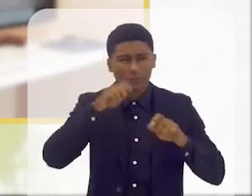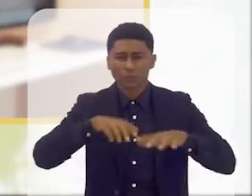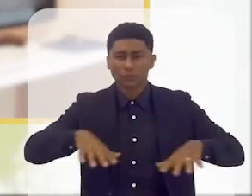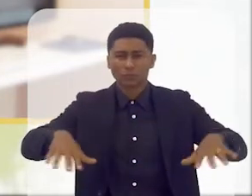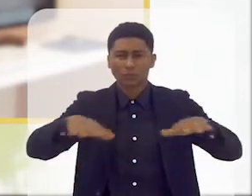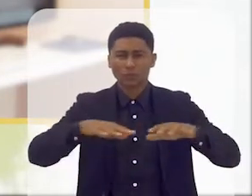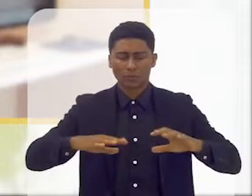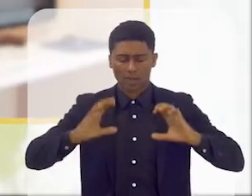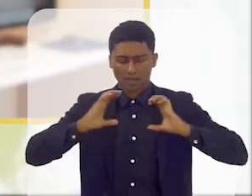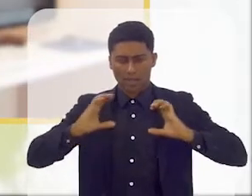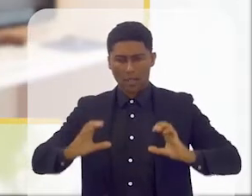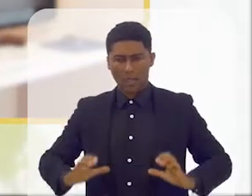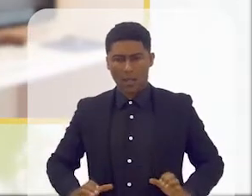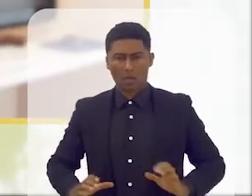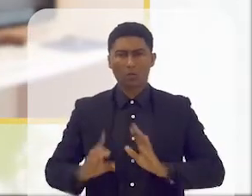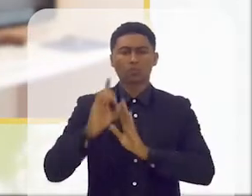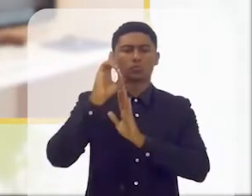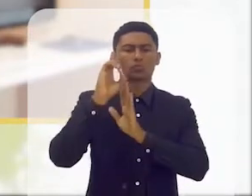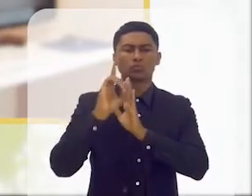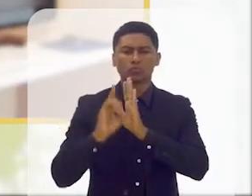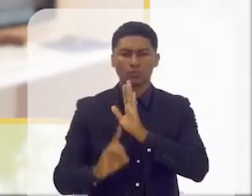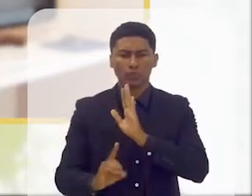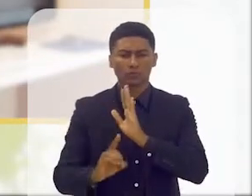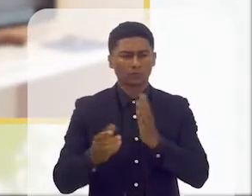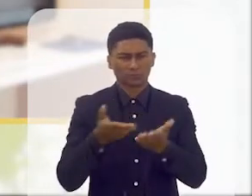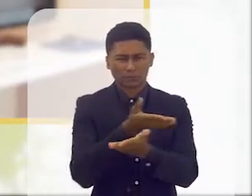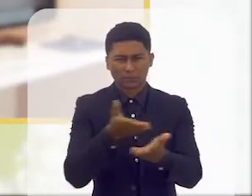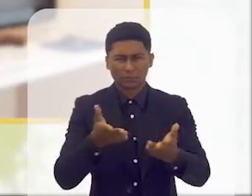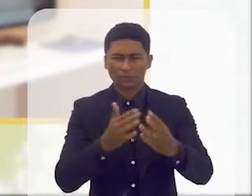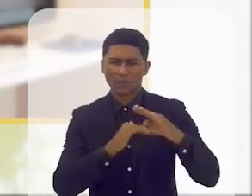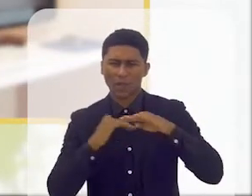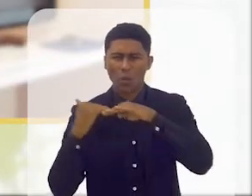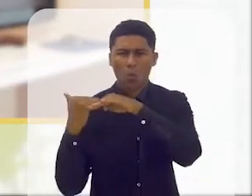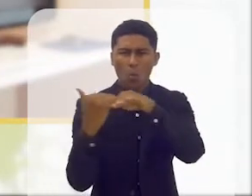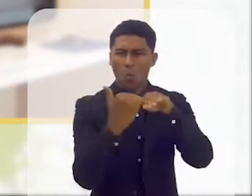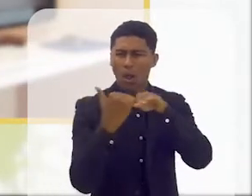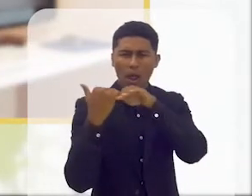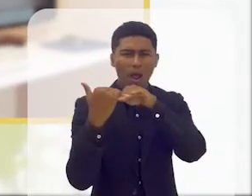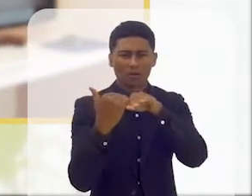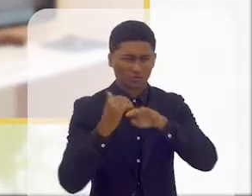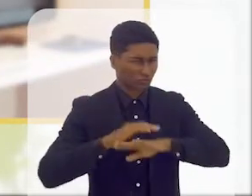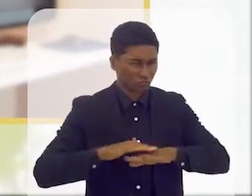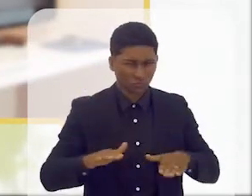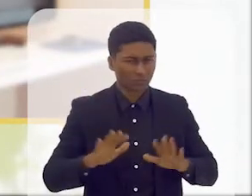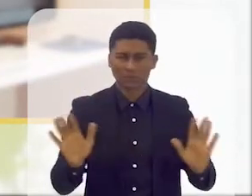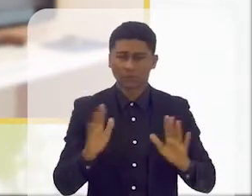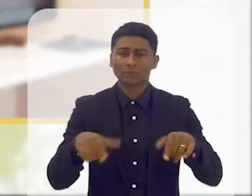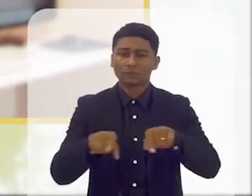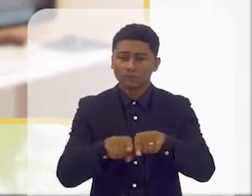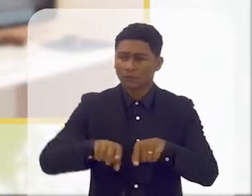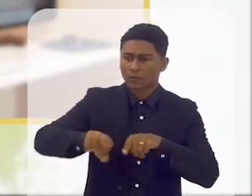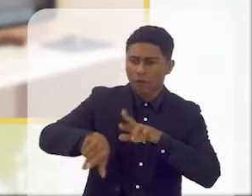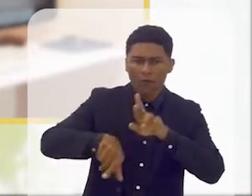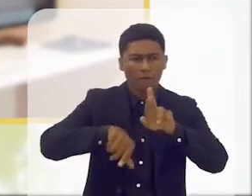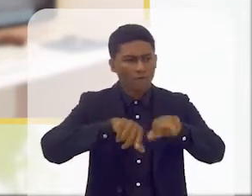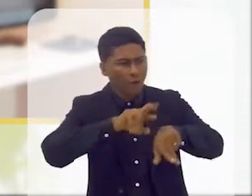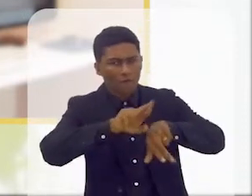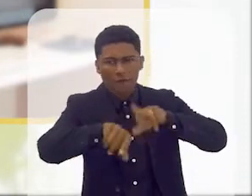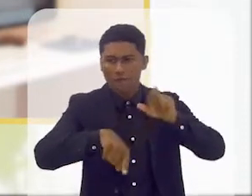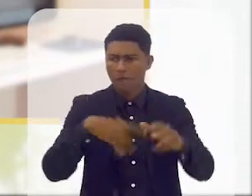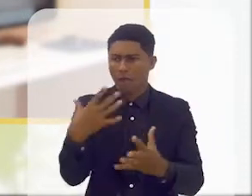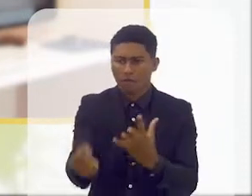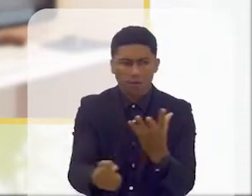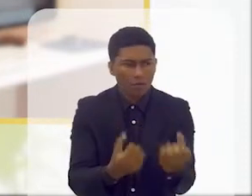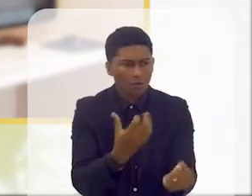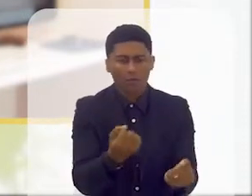o são de pleno direito, não pela sua igualdade, mas pela aceitação da diferença e pela sua